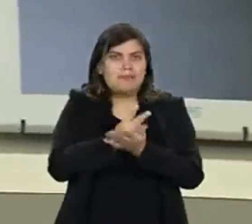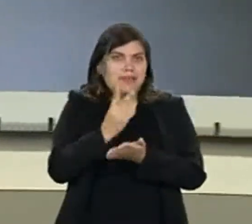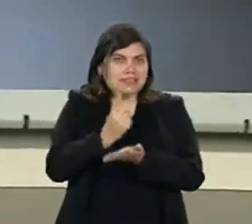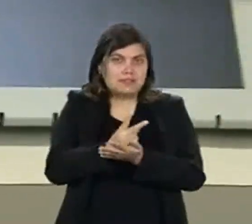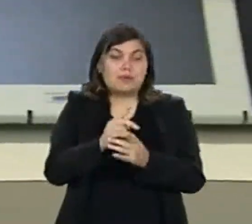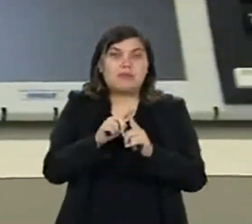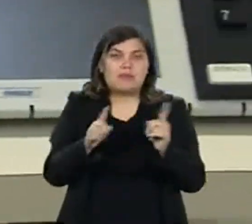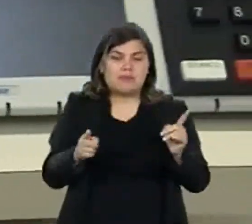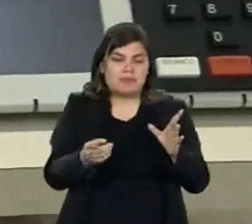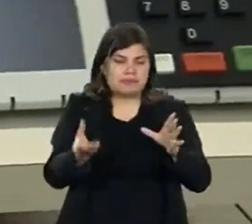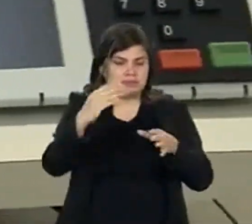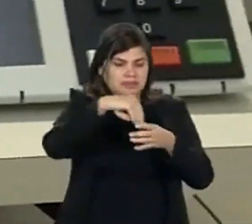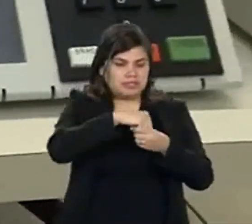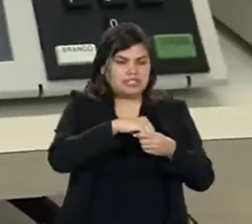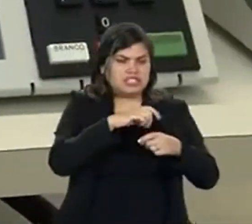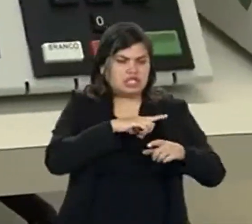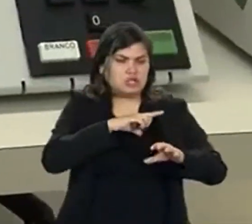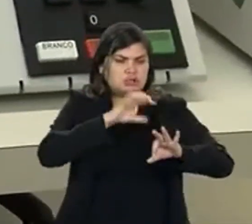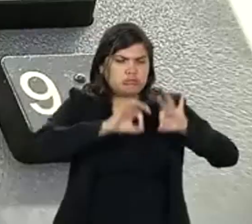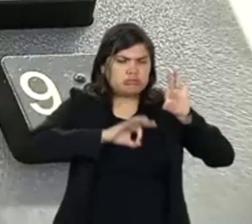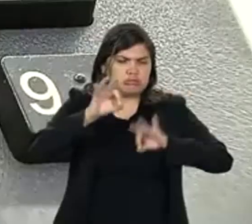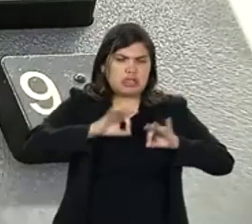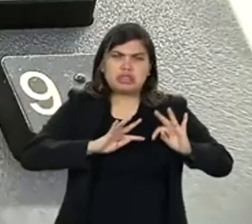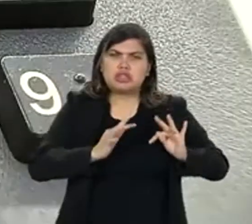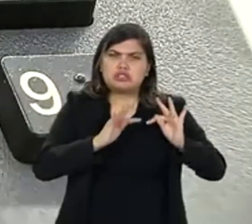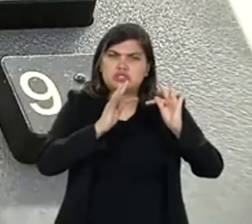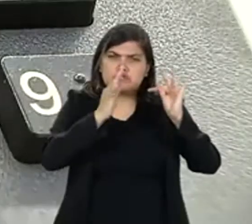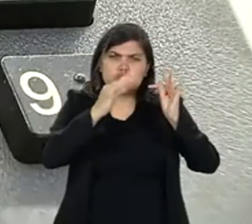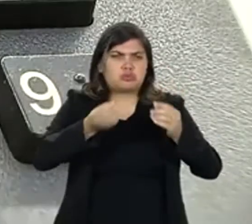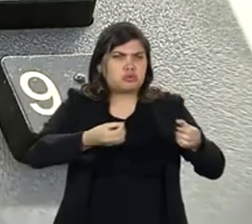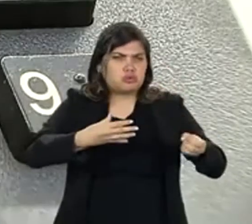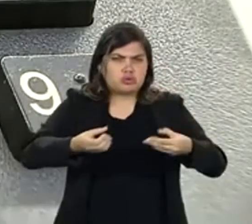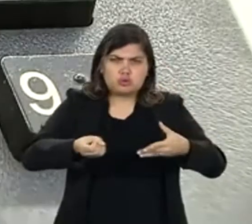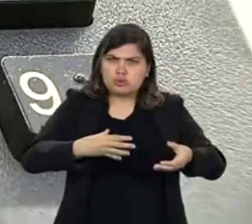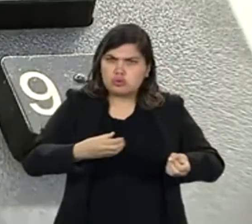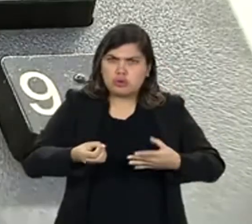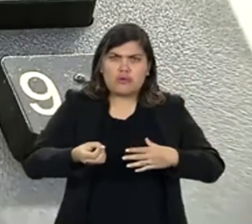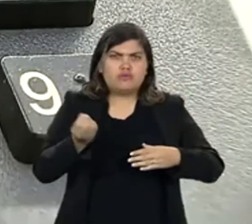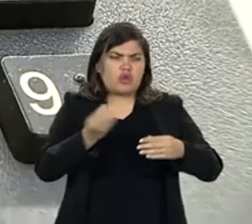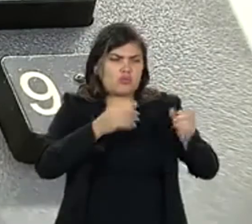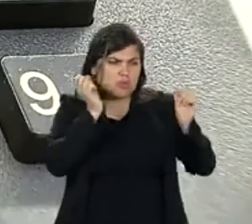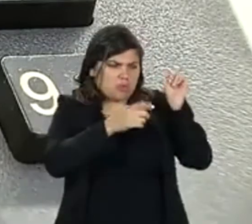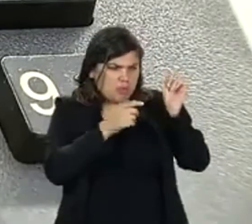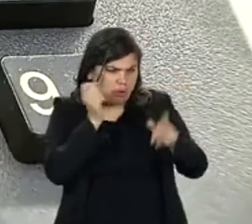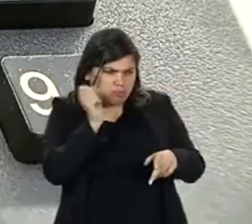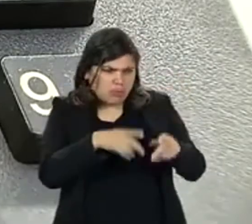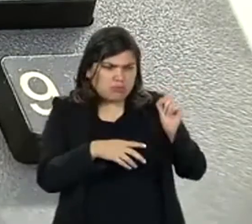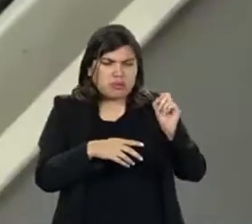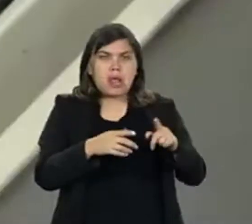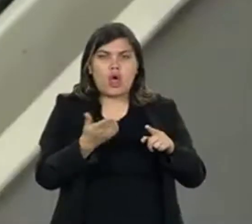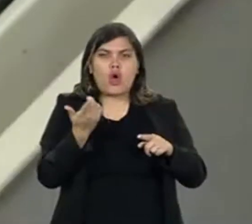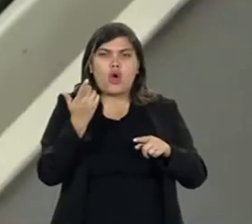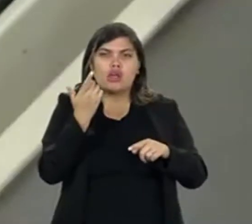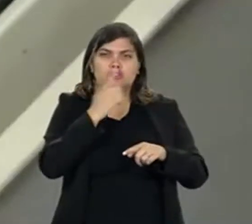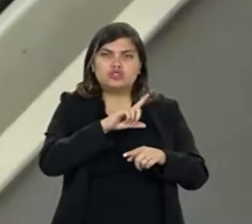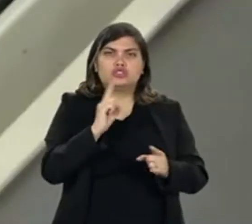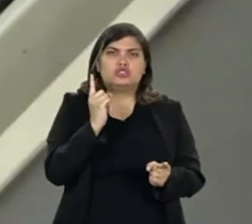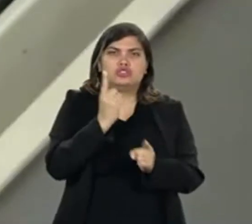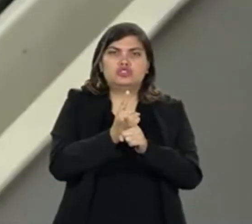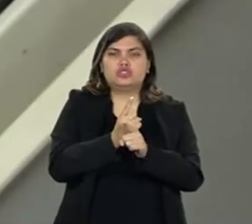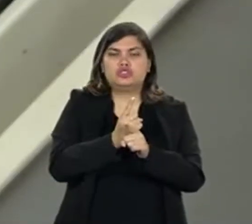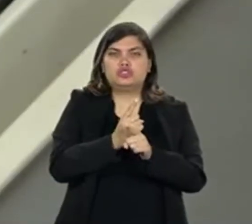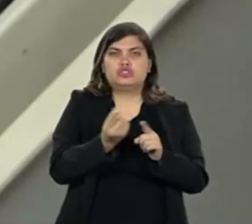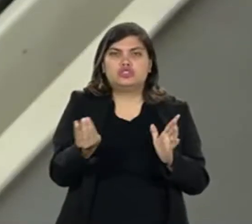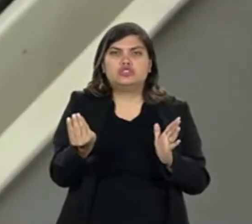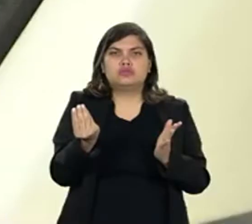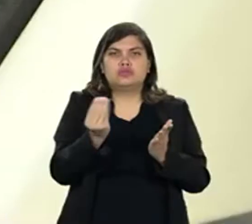desde sempre, mas ela por dentro, ela é toda modernizada. À medida que novos ataques vão surgindo,